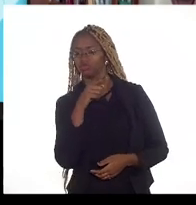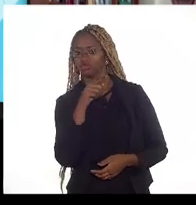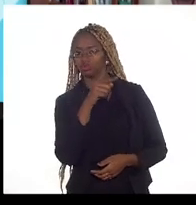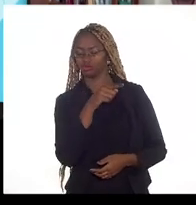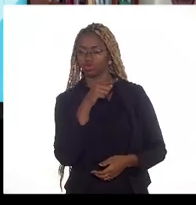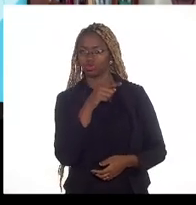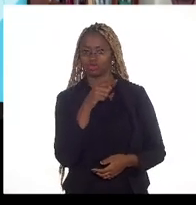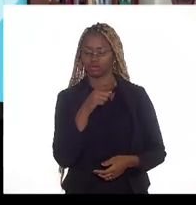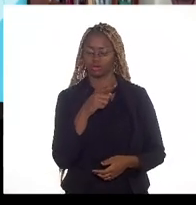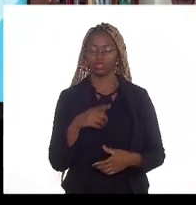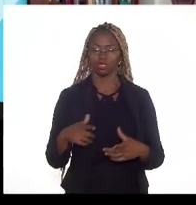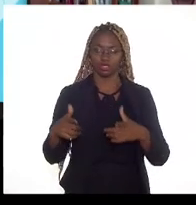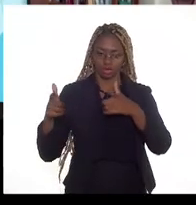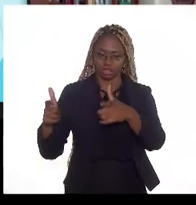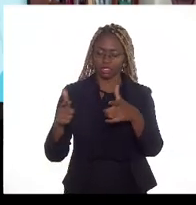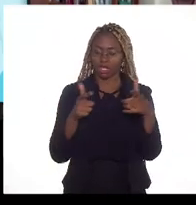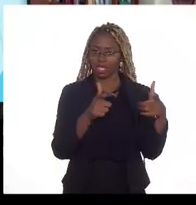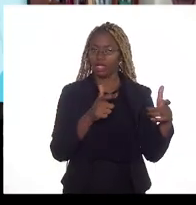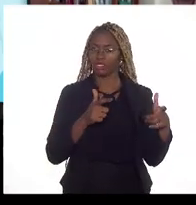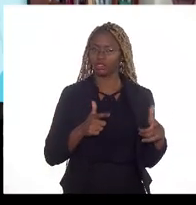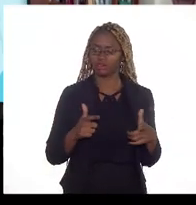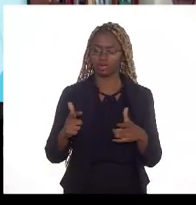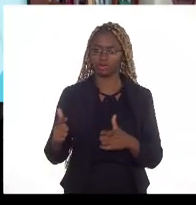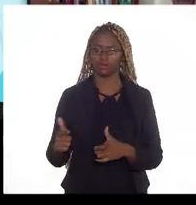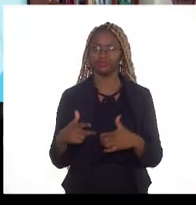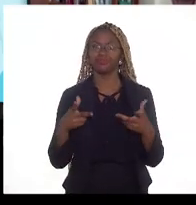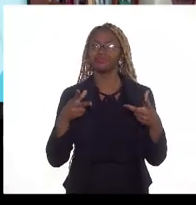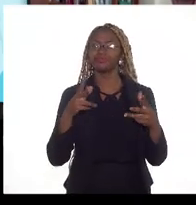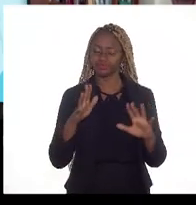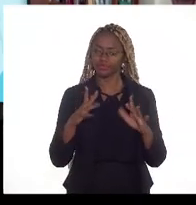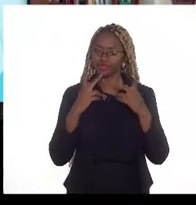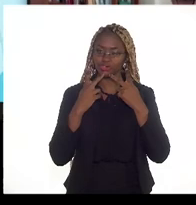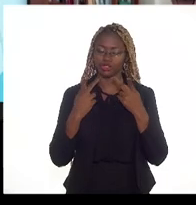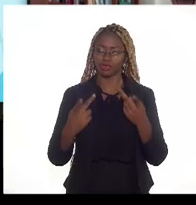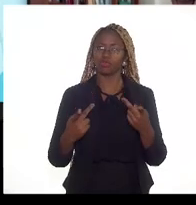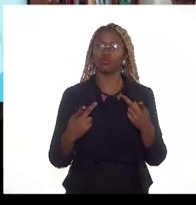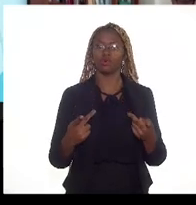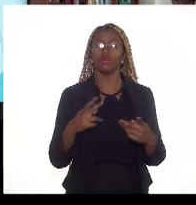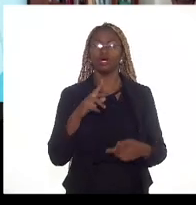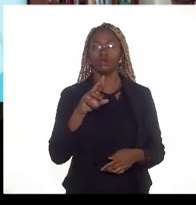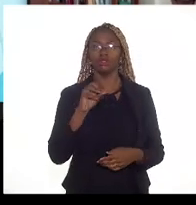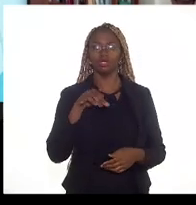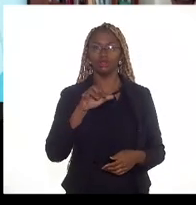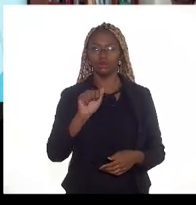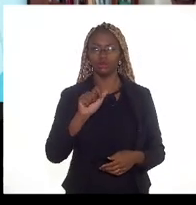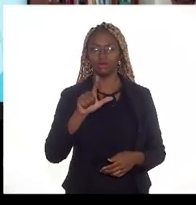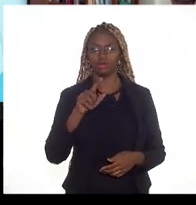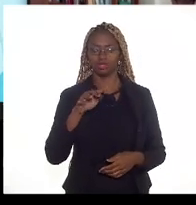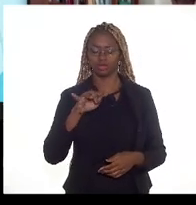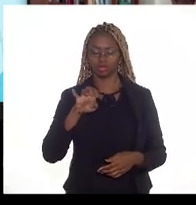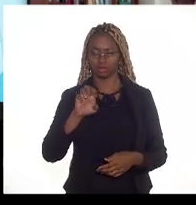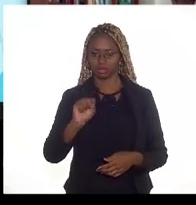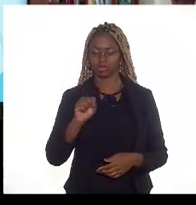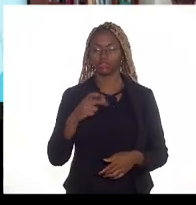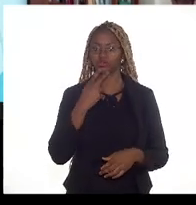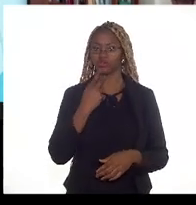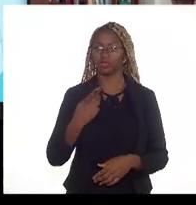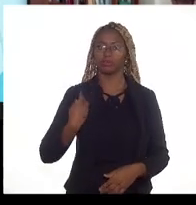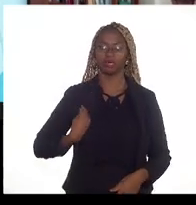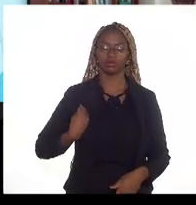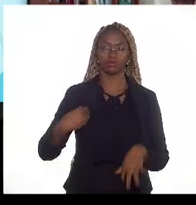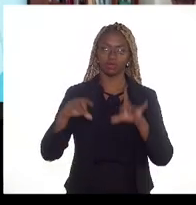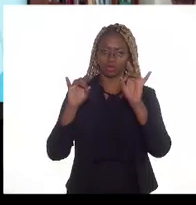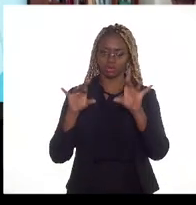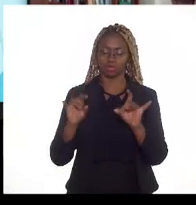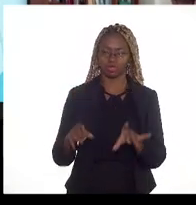vez passada quando eu falo em royalties e eu falo em participações especiais o Tiago também